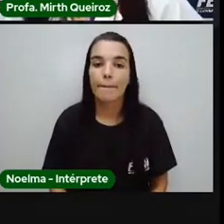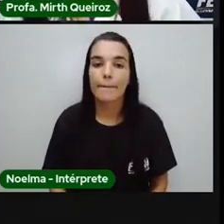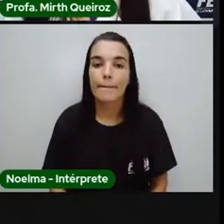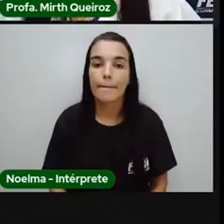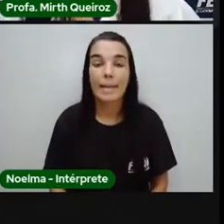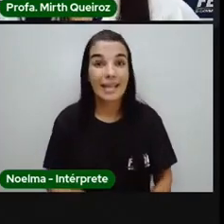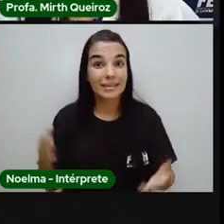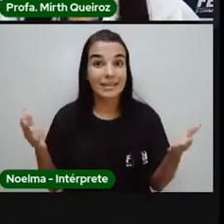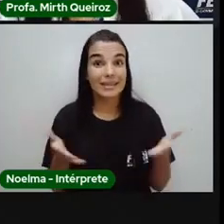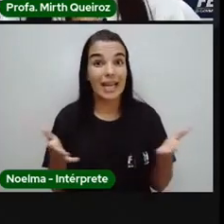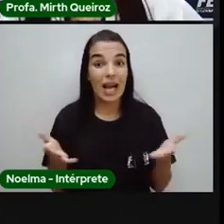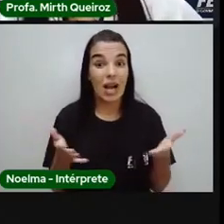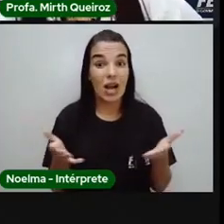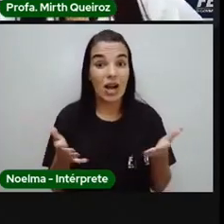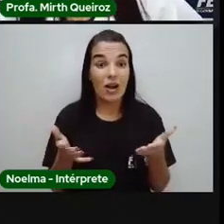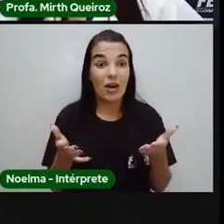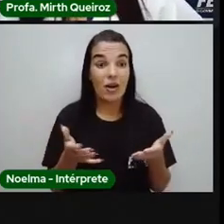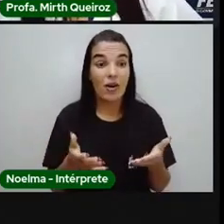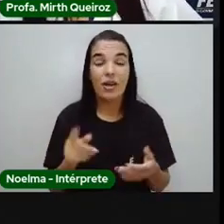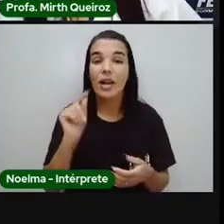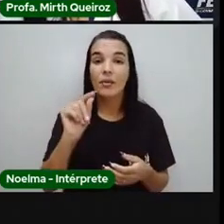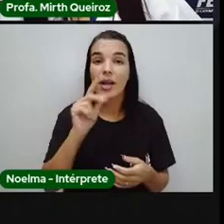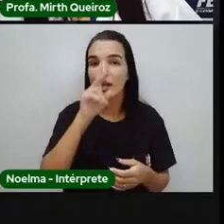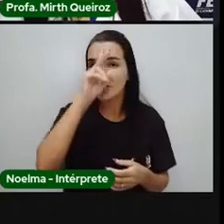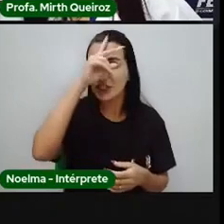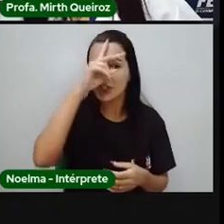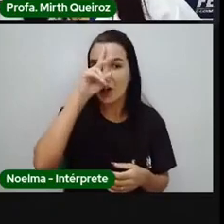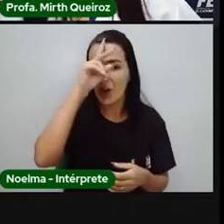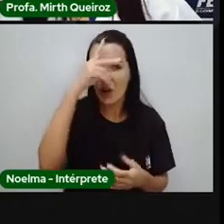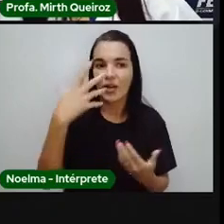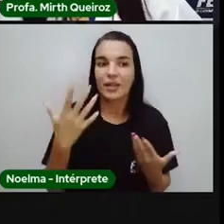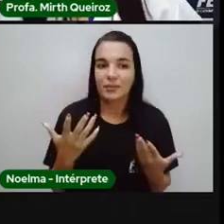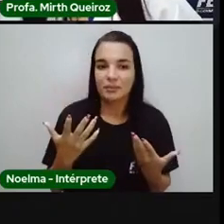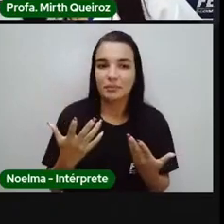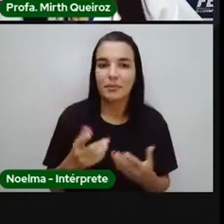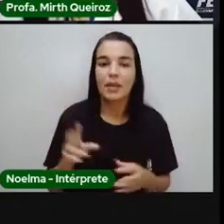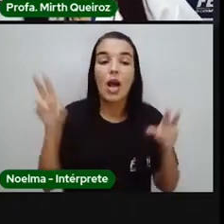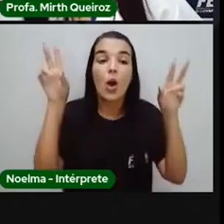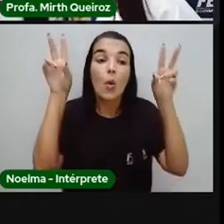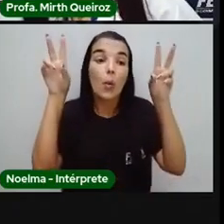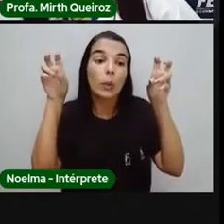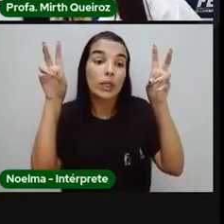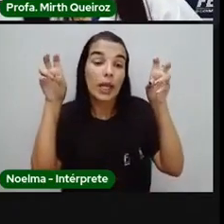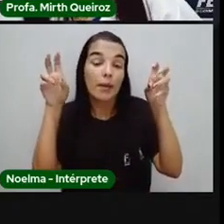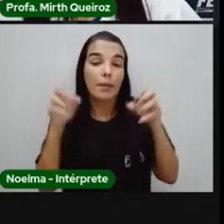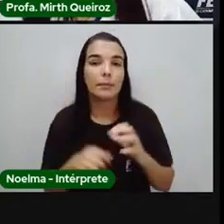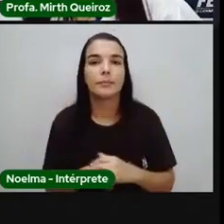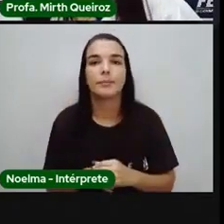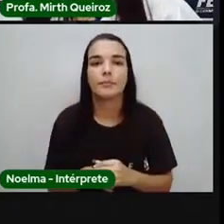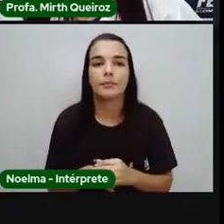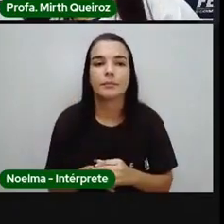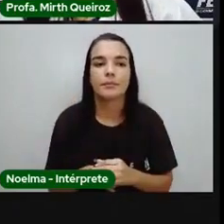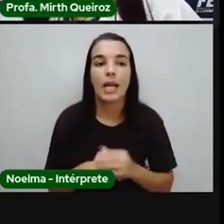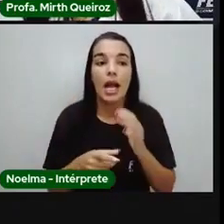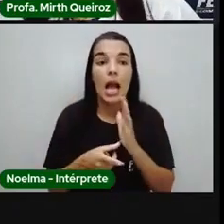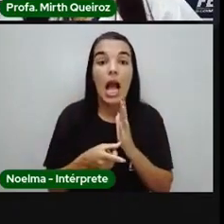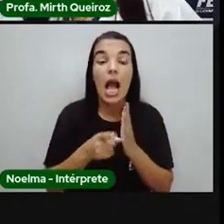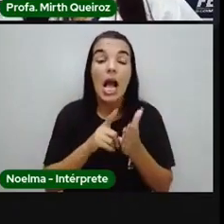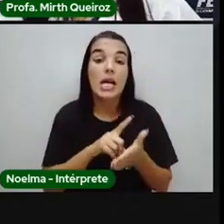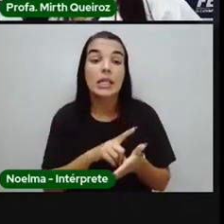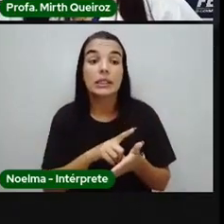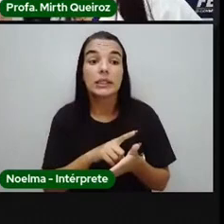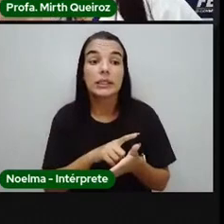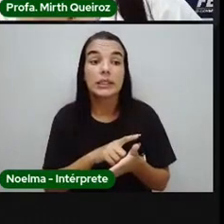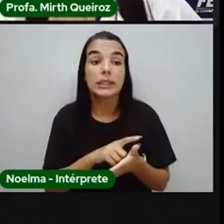E agora, eu vou ler uma história para vocês. Tá? E antes da gente ler essa história, a gente vai primeiro